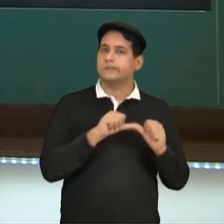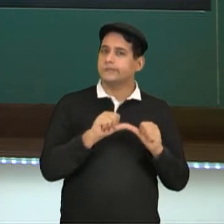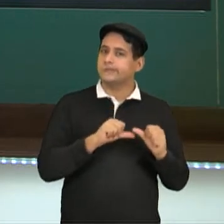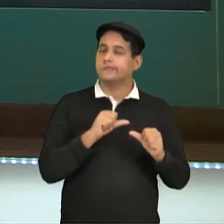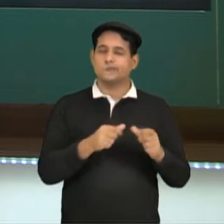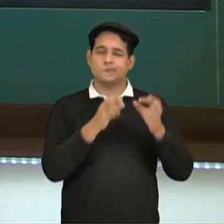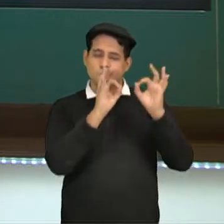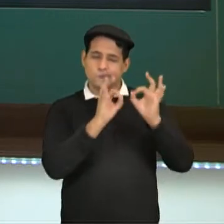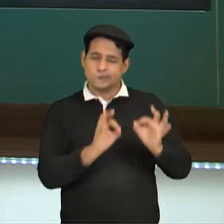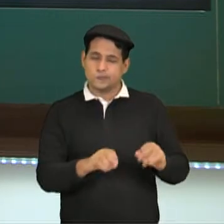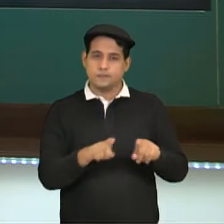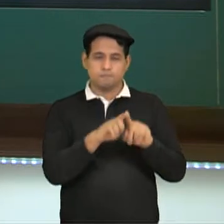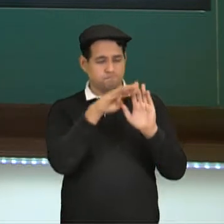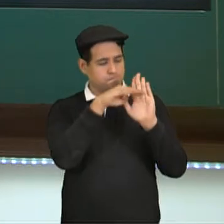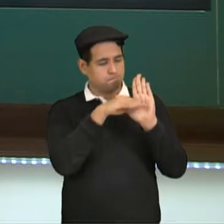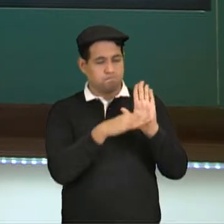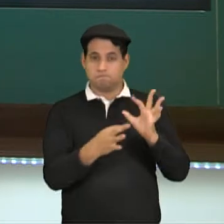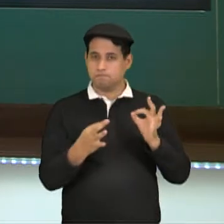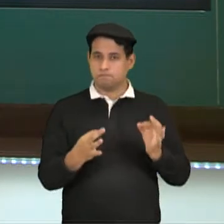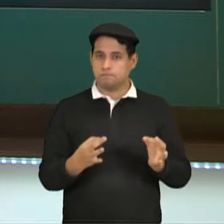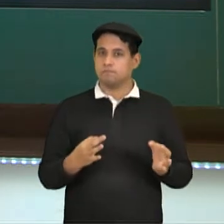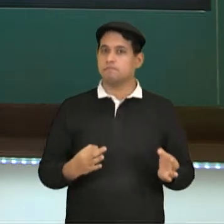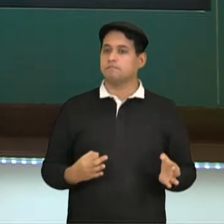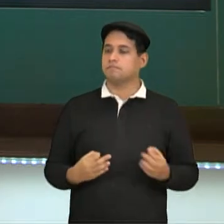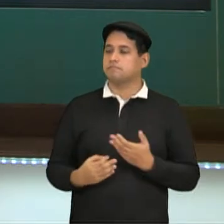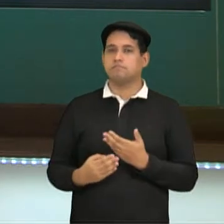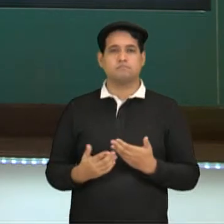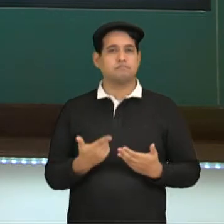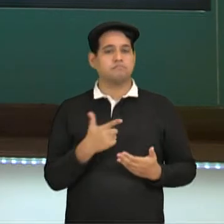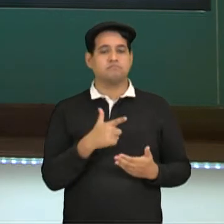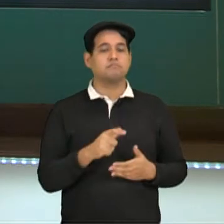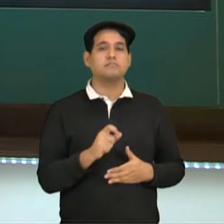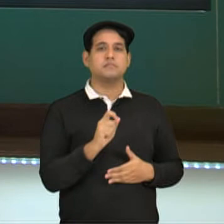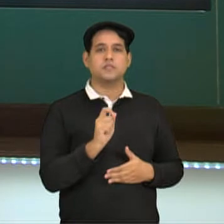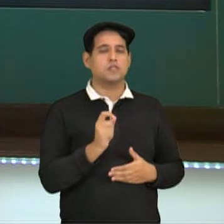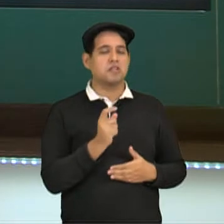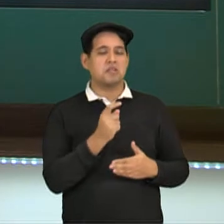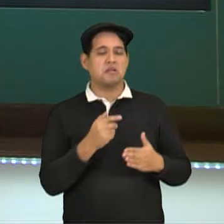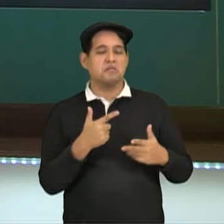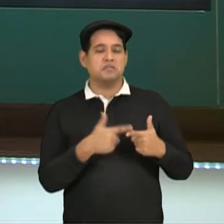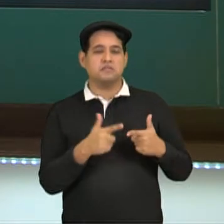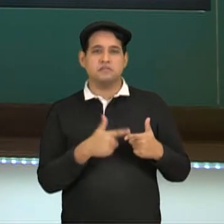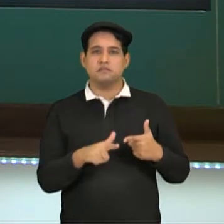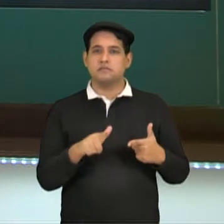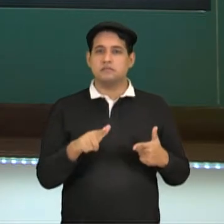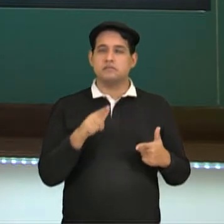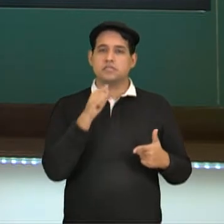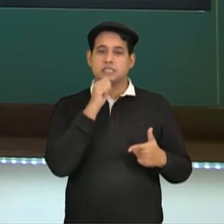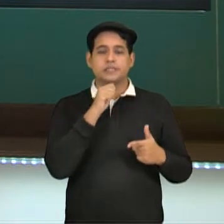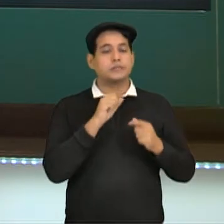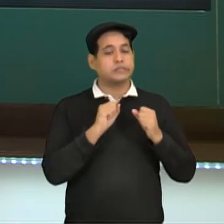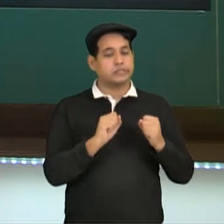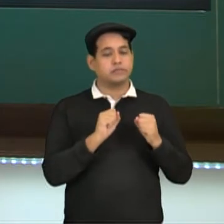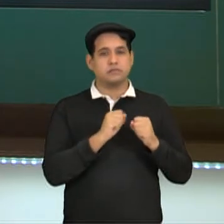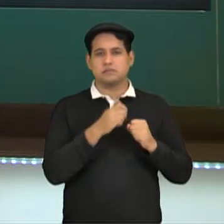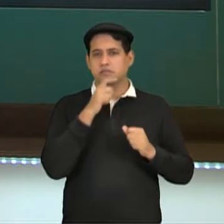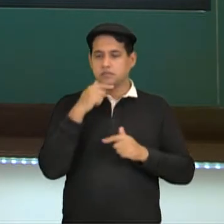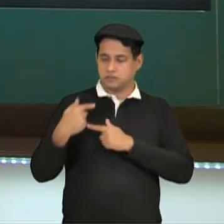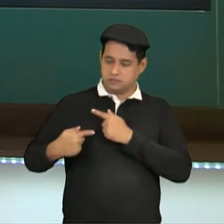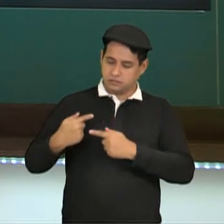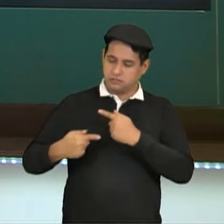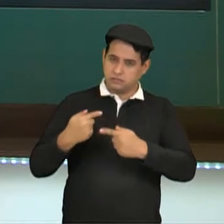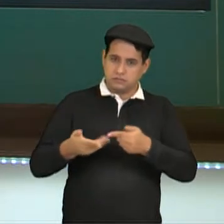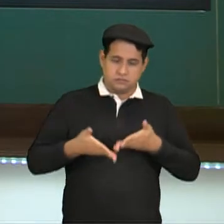intencional, certinho e programado. E aqui, não tendo, então, ou não afetando outros genes que podem ser passados para a